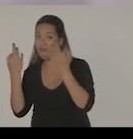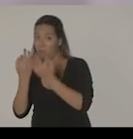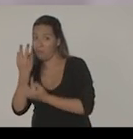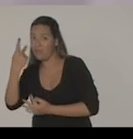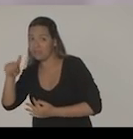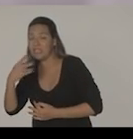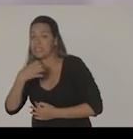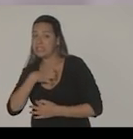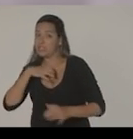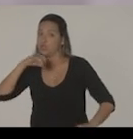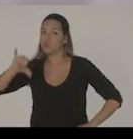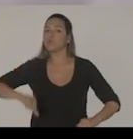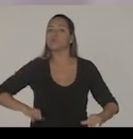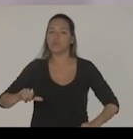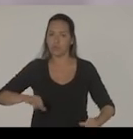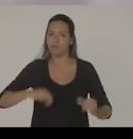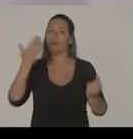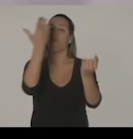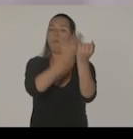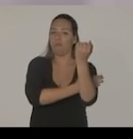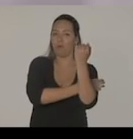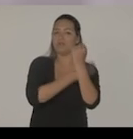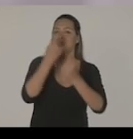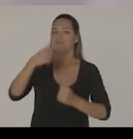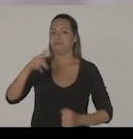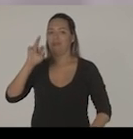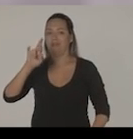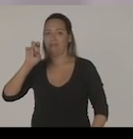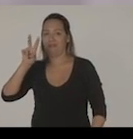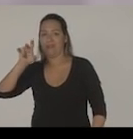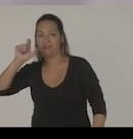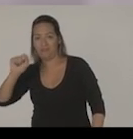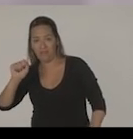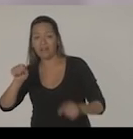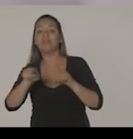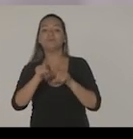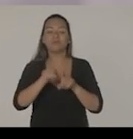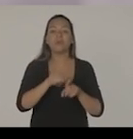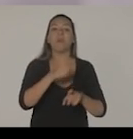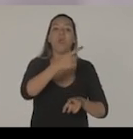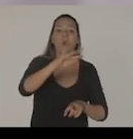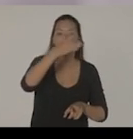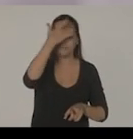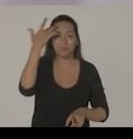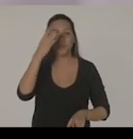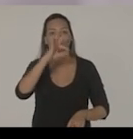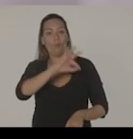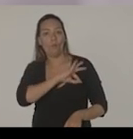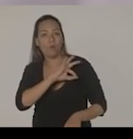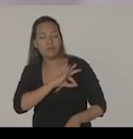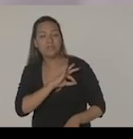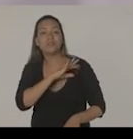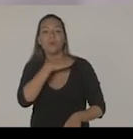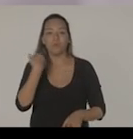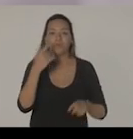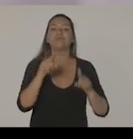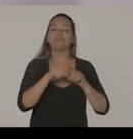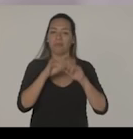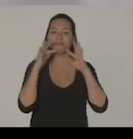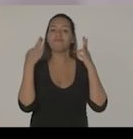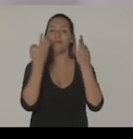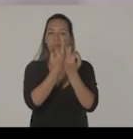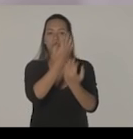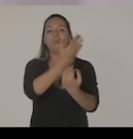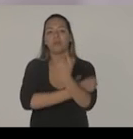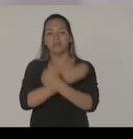e está processando o meu adversário. Usou também a imagem da sua prisão acusando o delegado, também já morto. A sua família